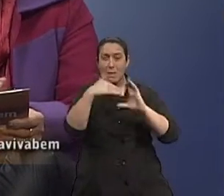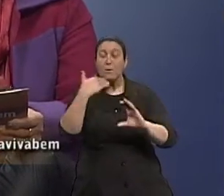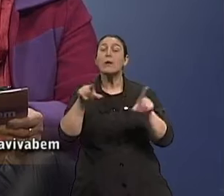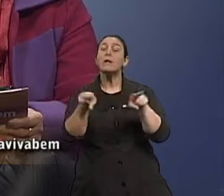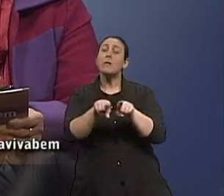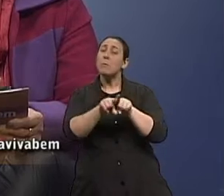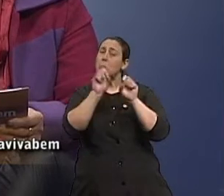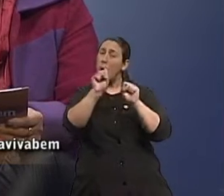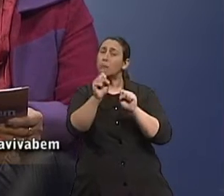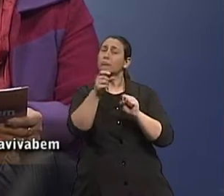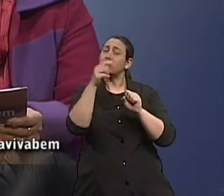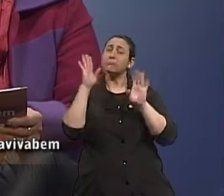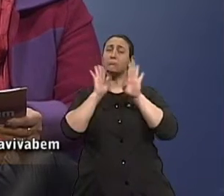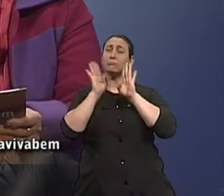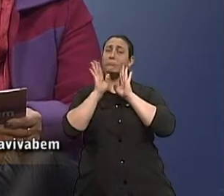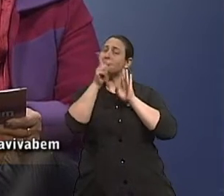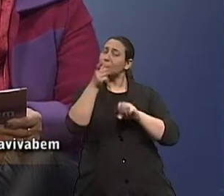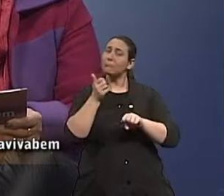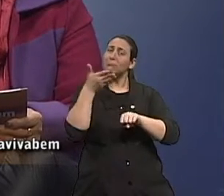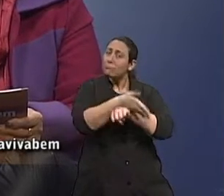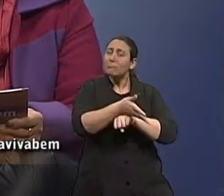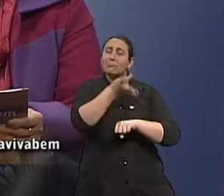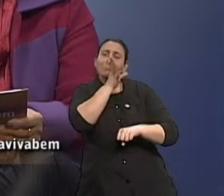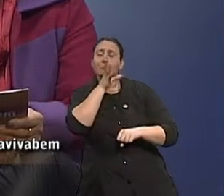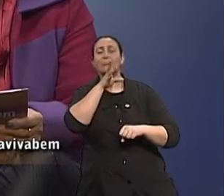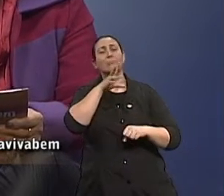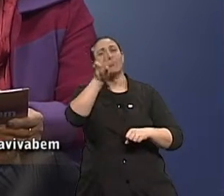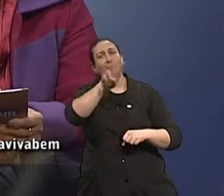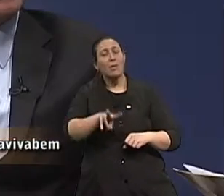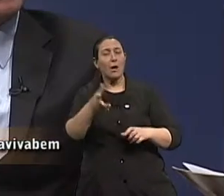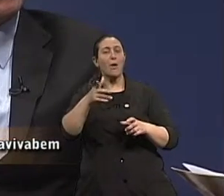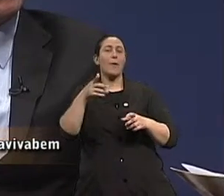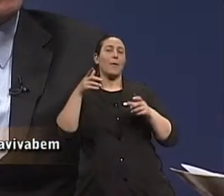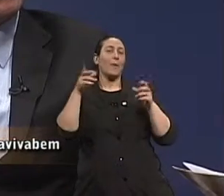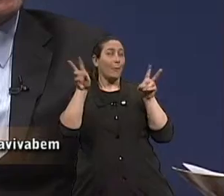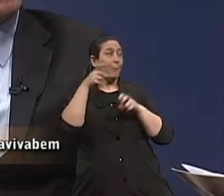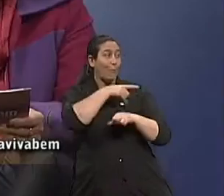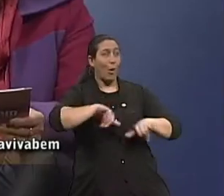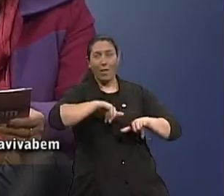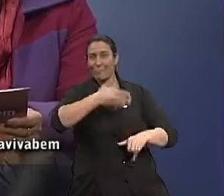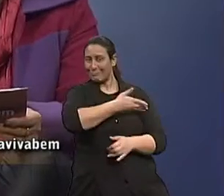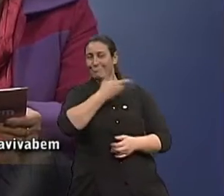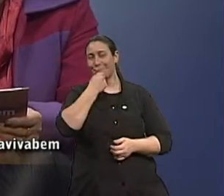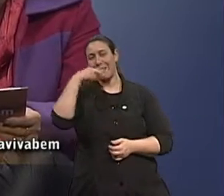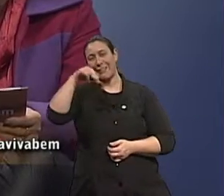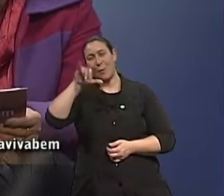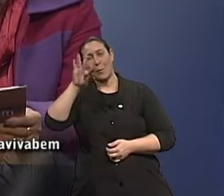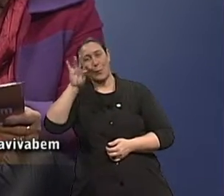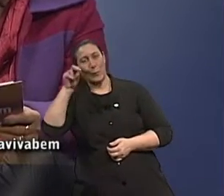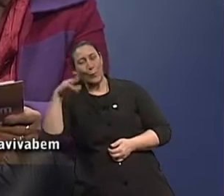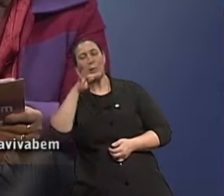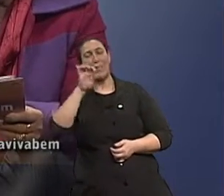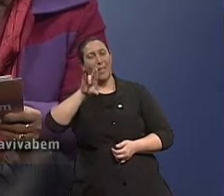-mail. E no Facebook, vocês poderão ver o nosso programa aqui com o Dr. Newton Terra no Facebook. Logo, logo, né? A gente está lá com